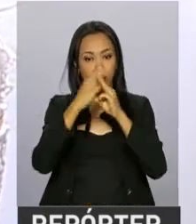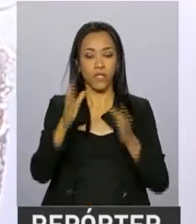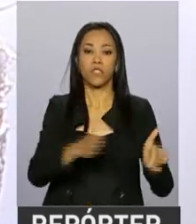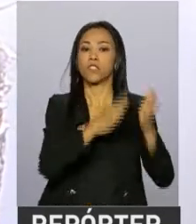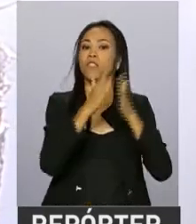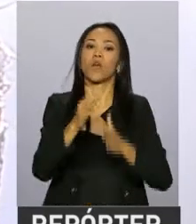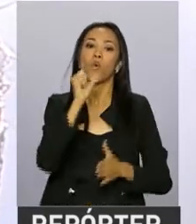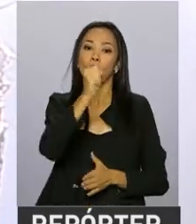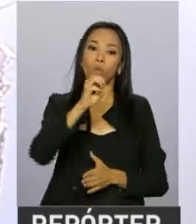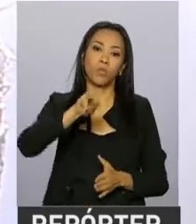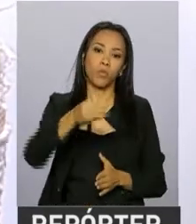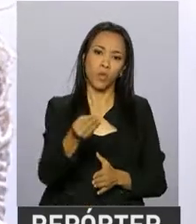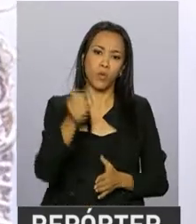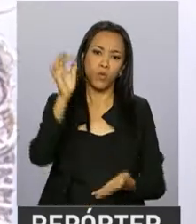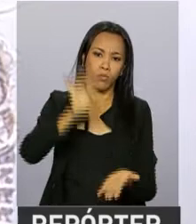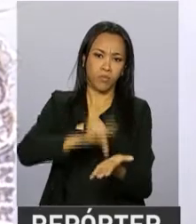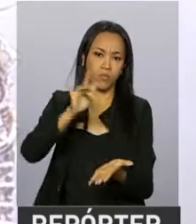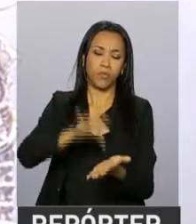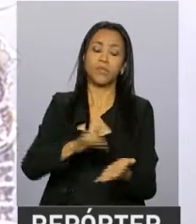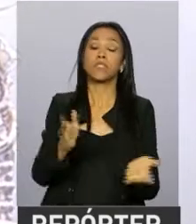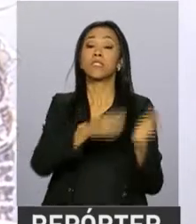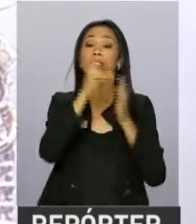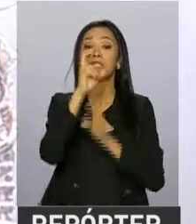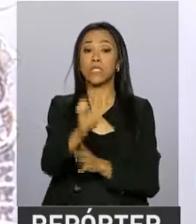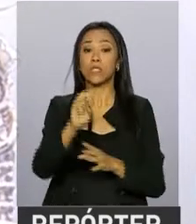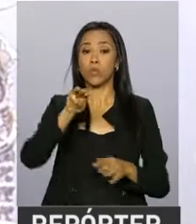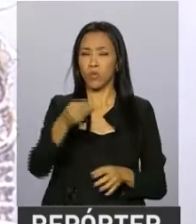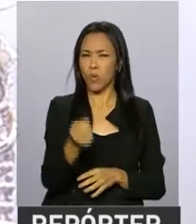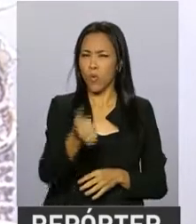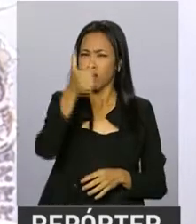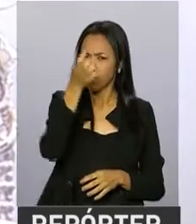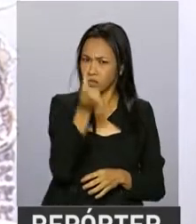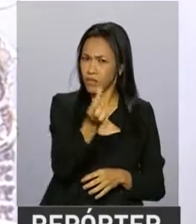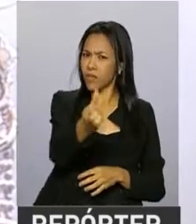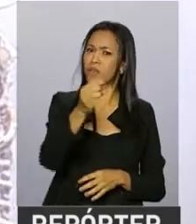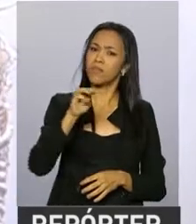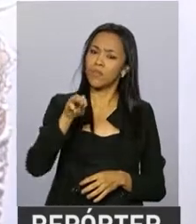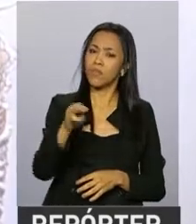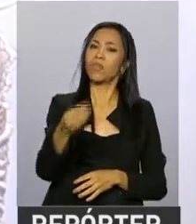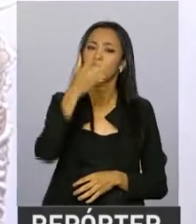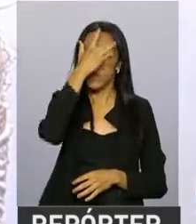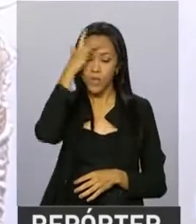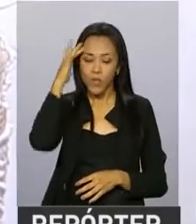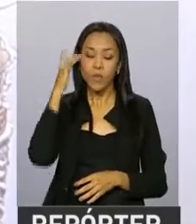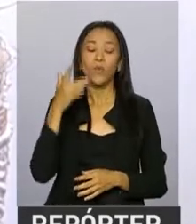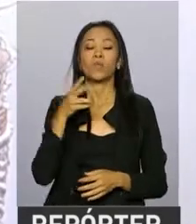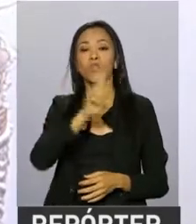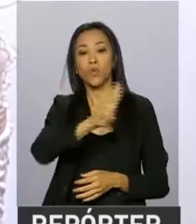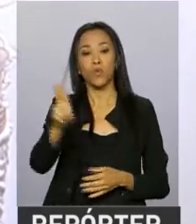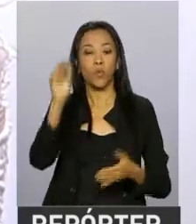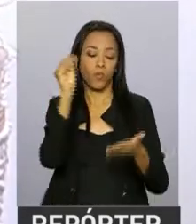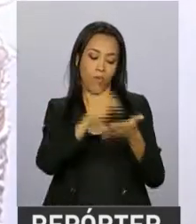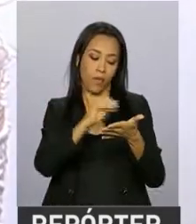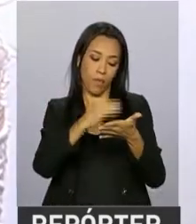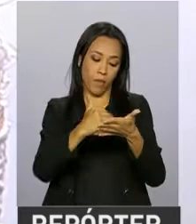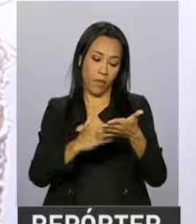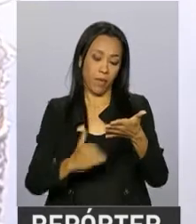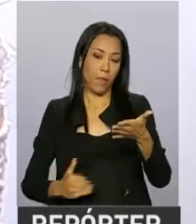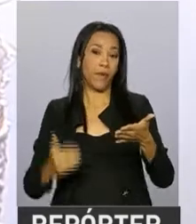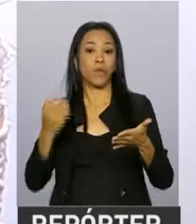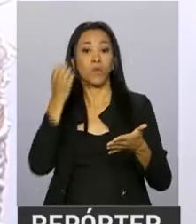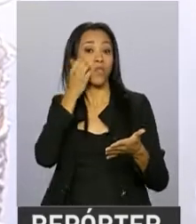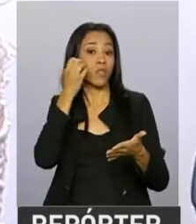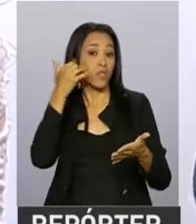700 mil downloads, 5 milhões, quase 6 milhões de trabalhadores cadastraram o seu telefone celular.